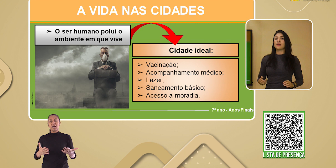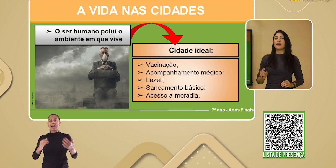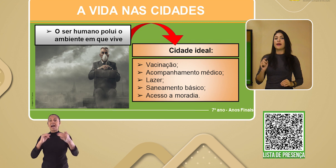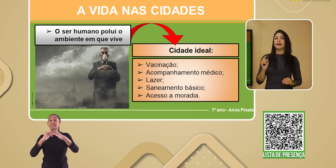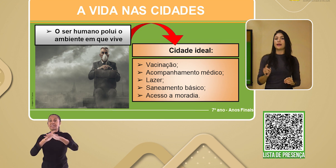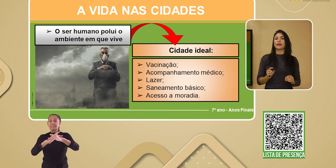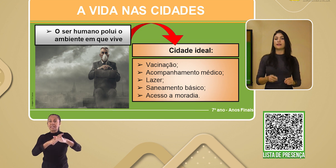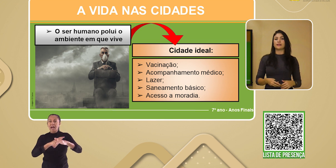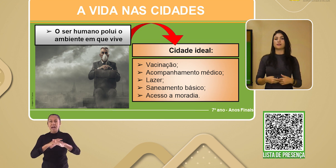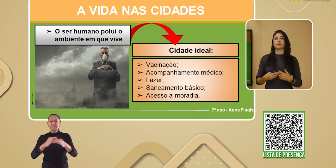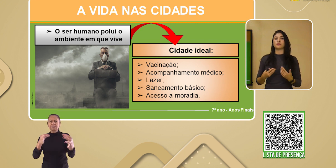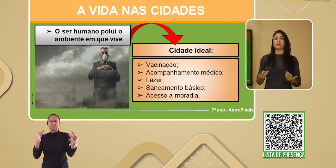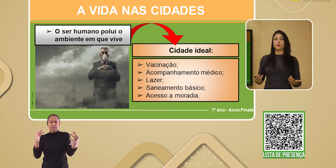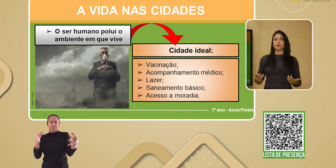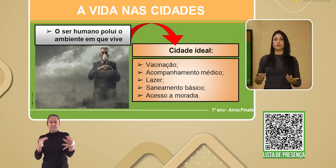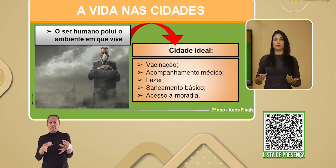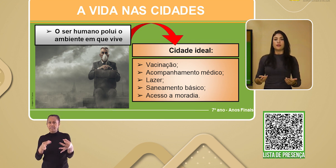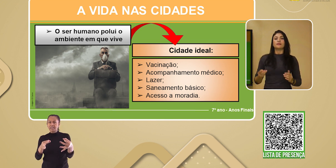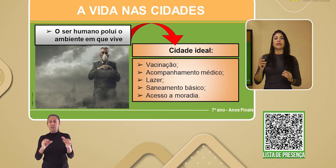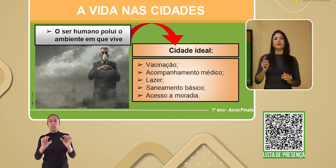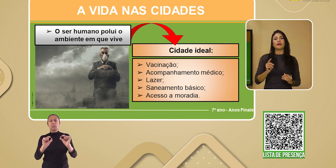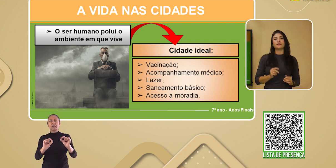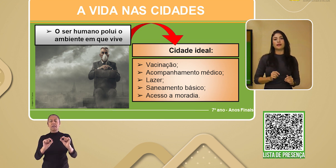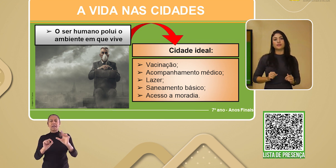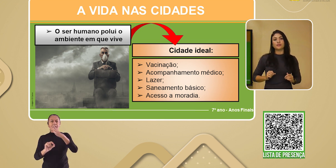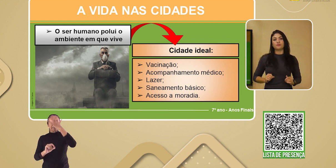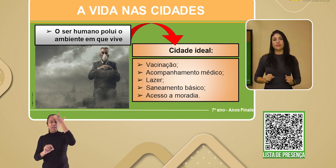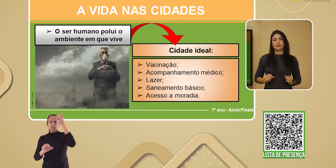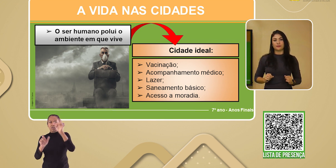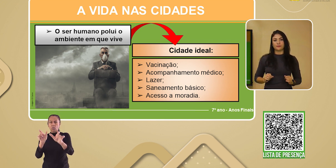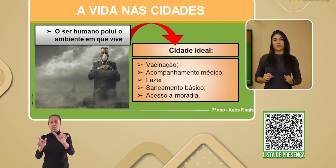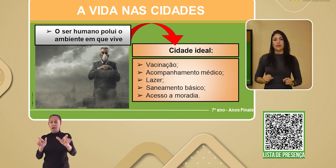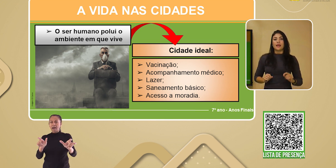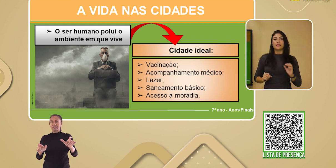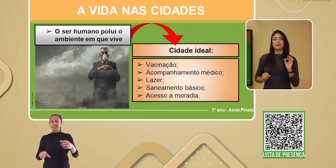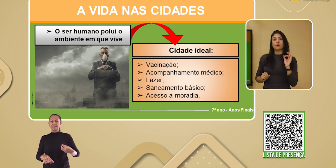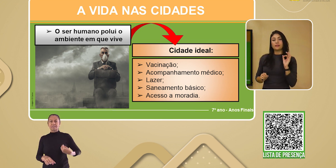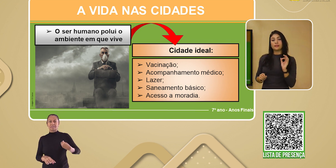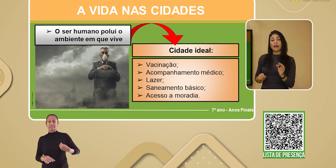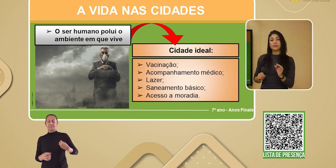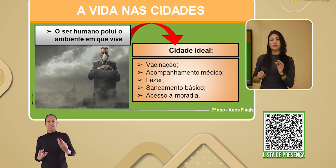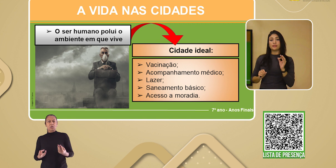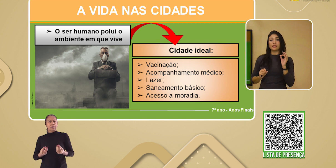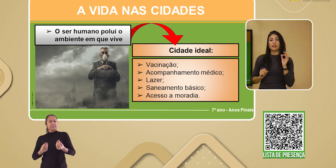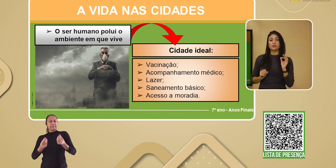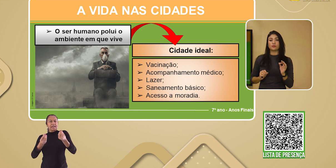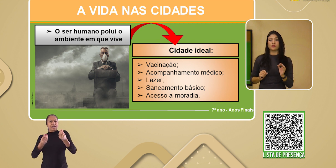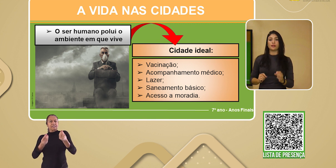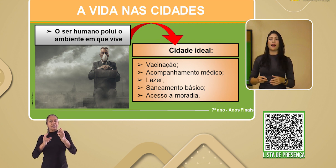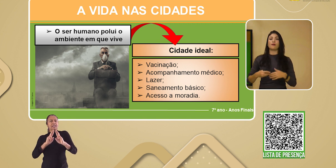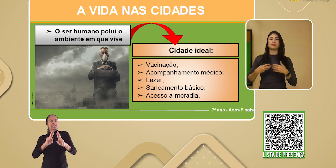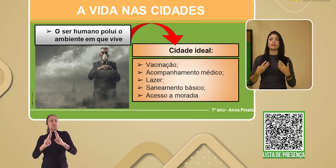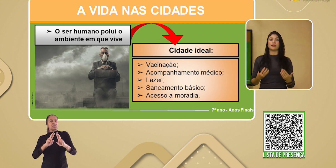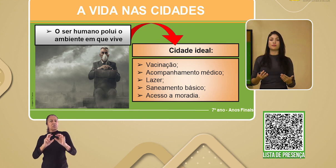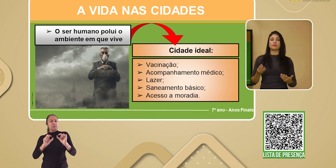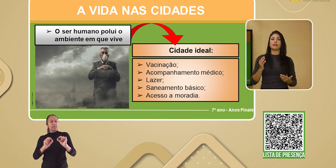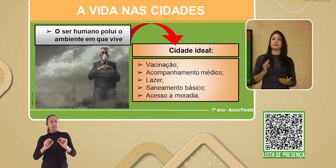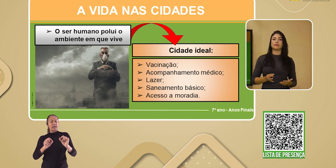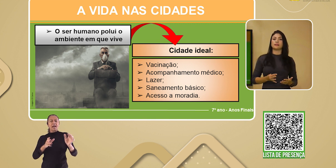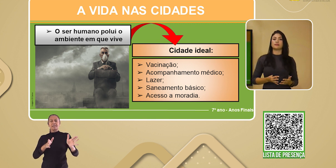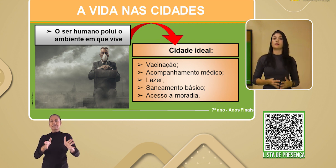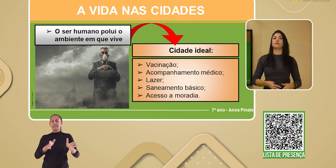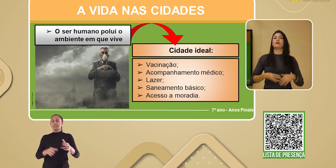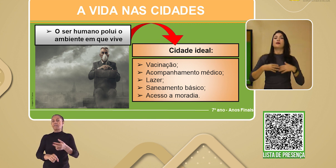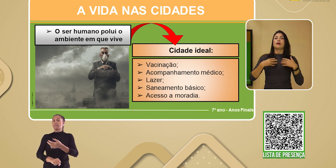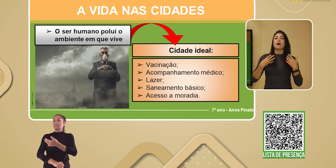nós é aquela em que as pessoas têm qualidade de vida. Essa qualidade se relaciona ao acesso à